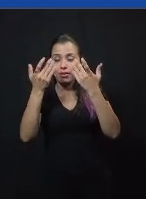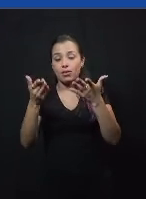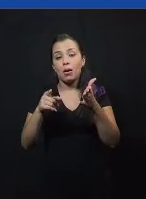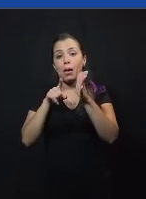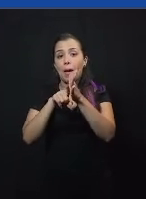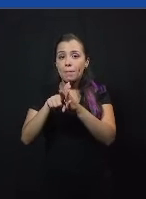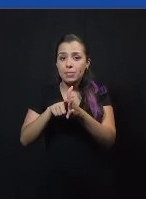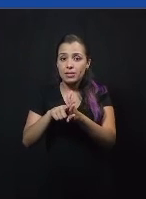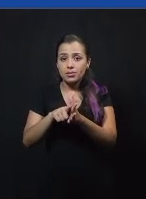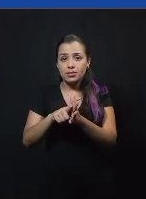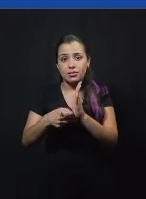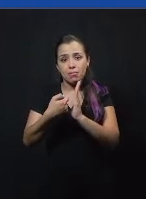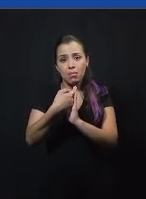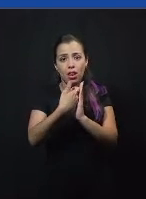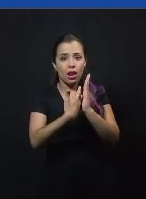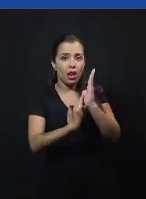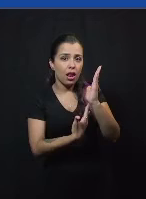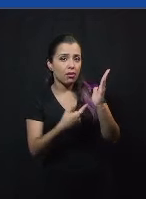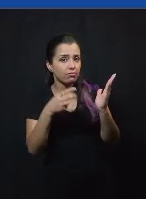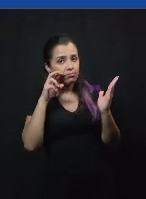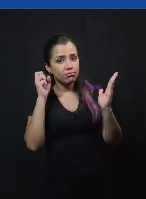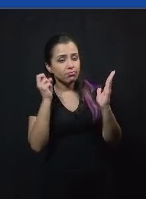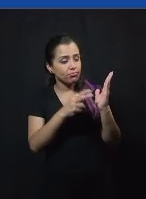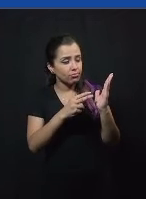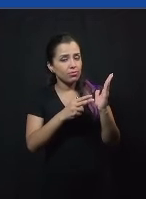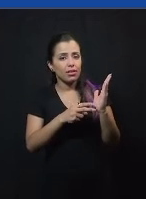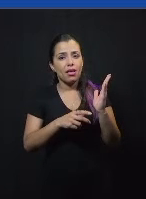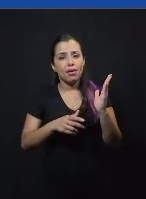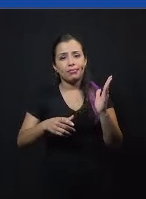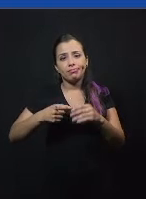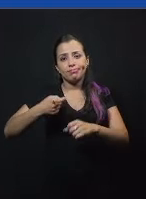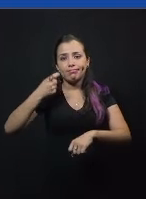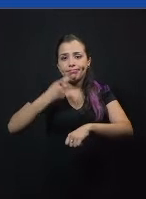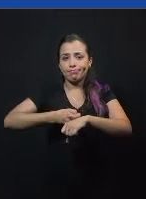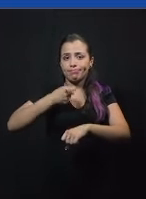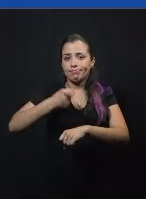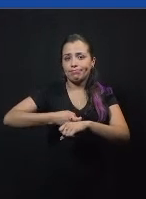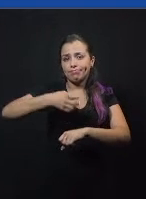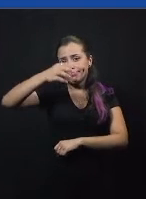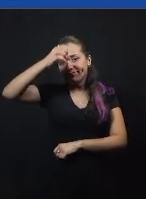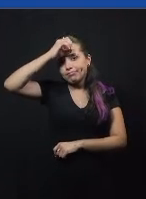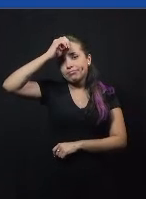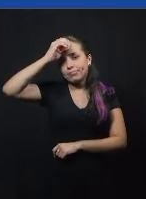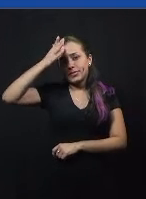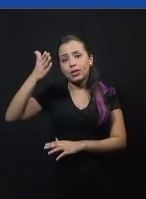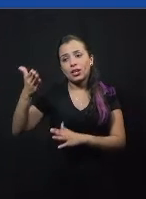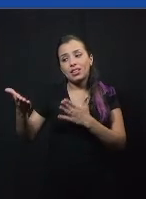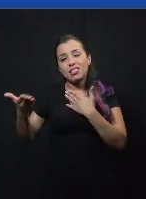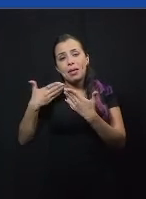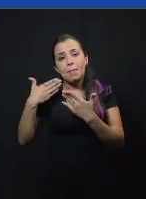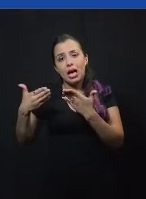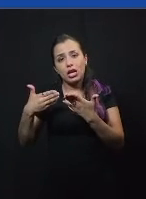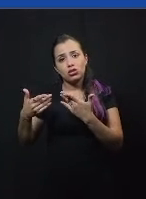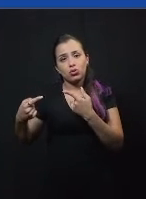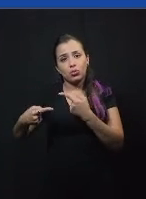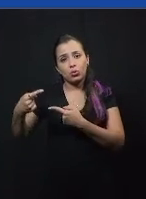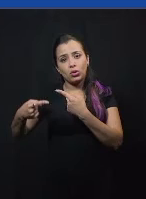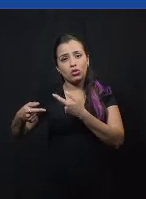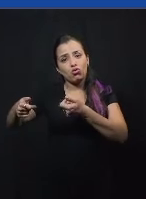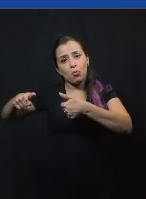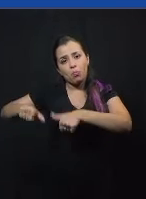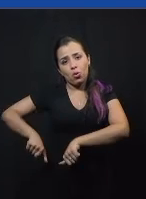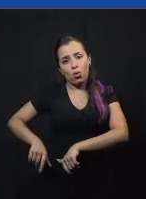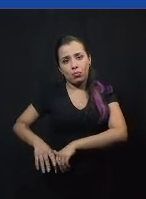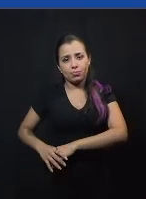levava a mais polarização, a mais intolerância, e que esse debate político reforçava os vieses de confirmação de cada grupo.